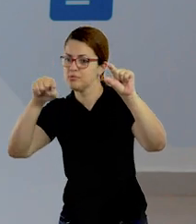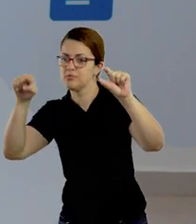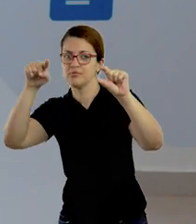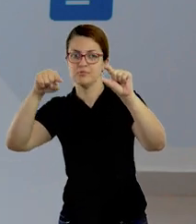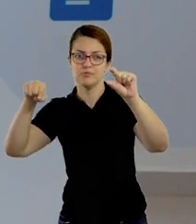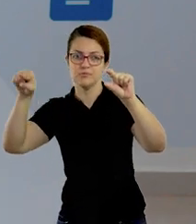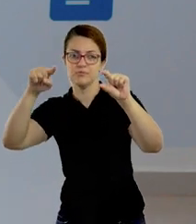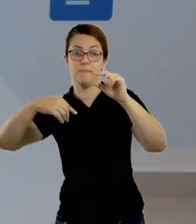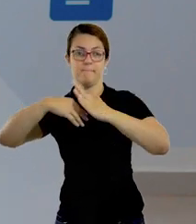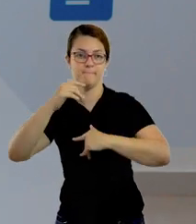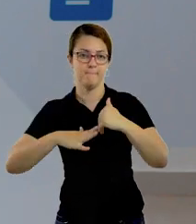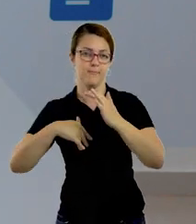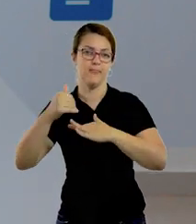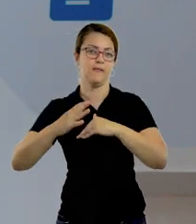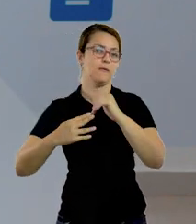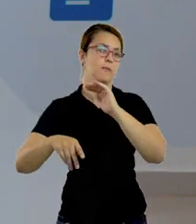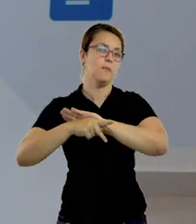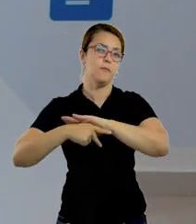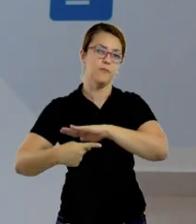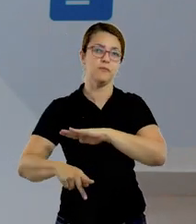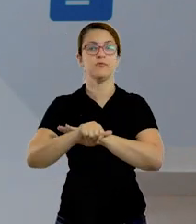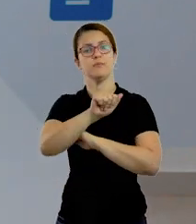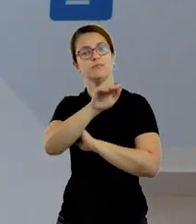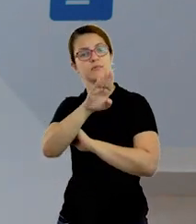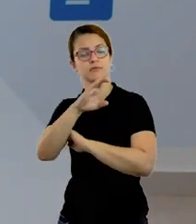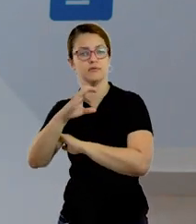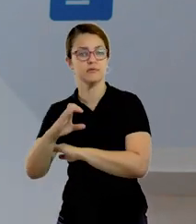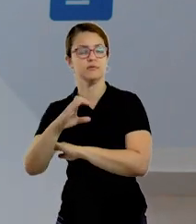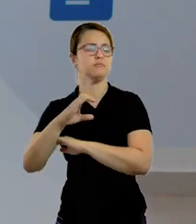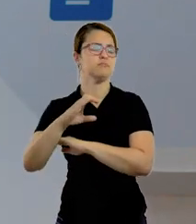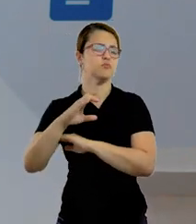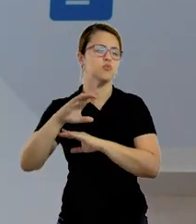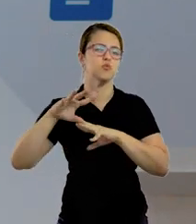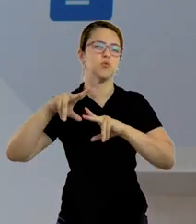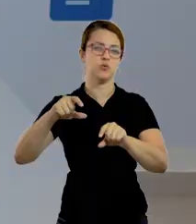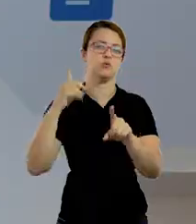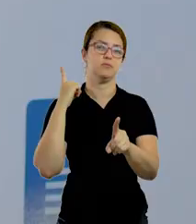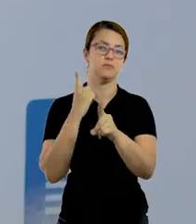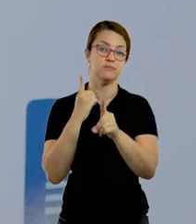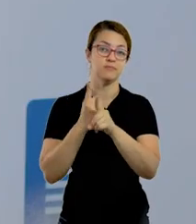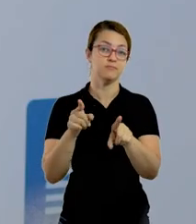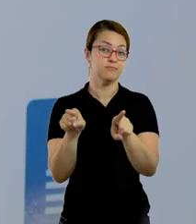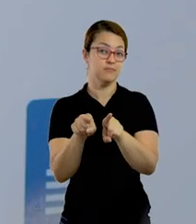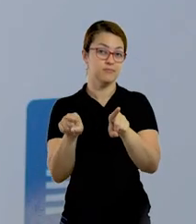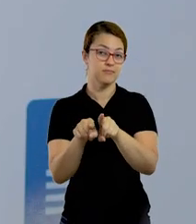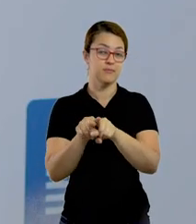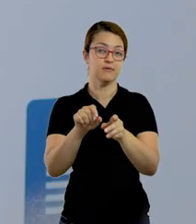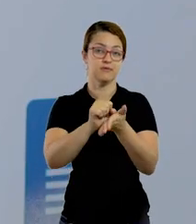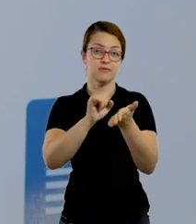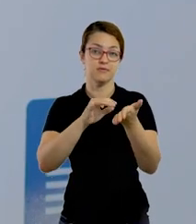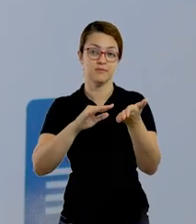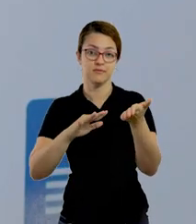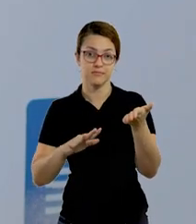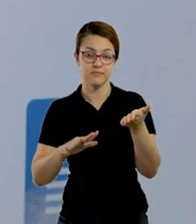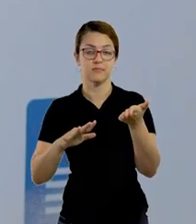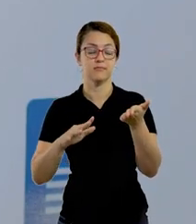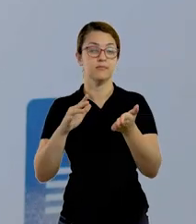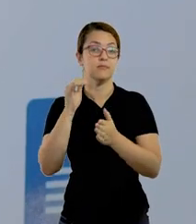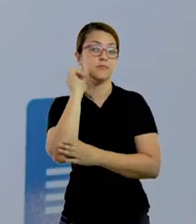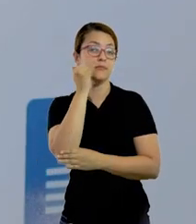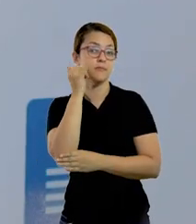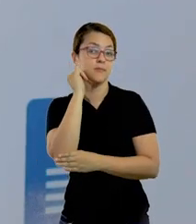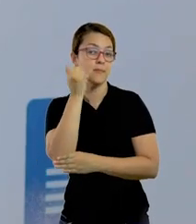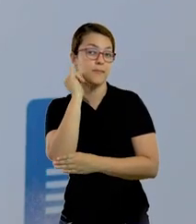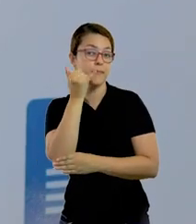colocando em prática as letras do alfabeto no seu dia a dia, né? Em tudo que ela encontra. Nós também temos a atividade com a